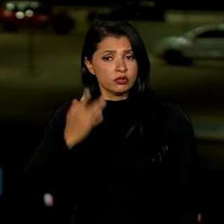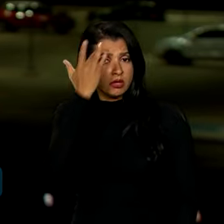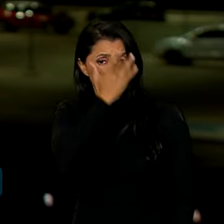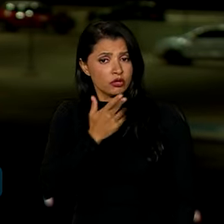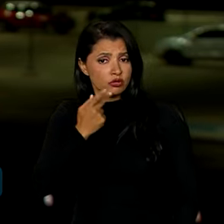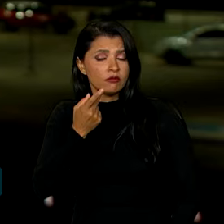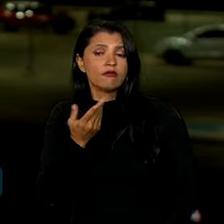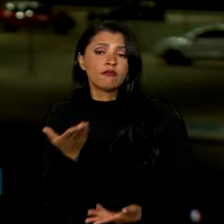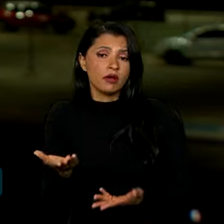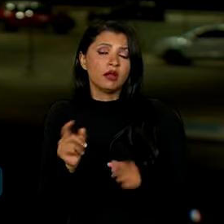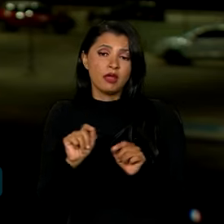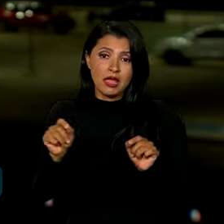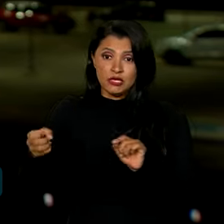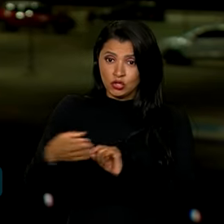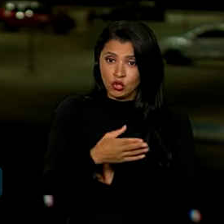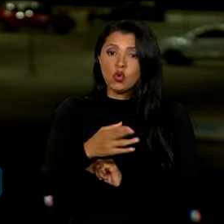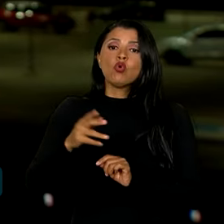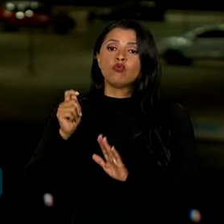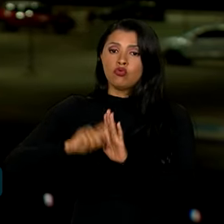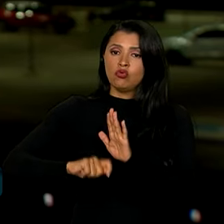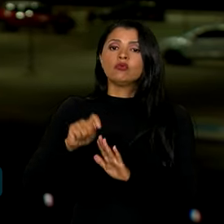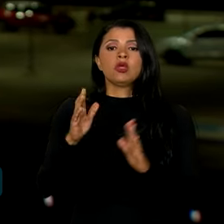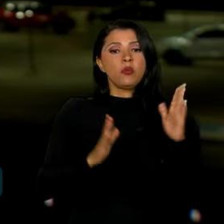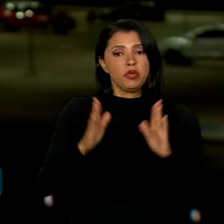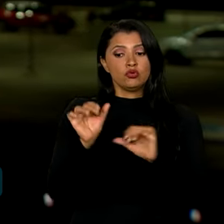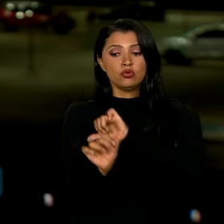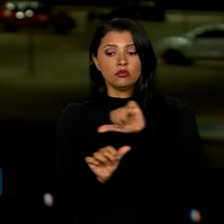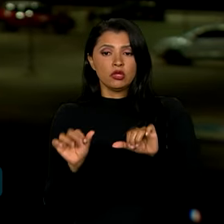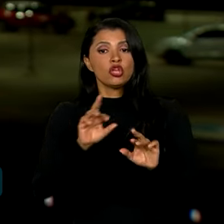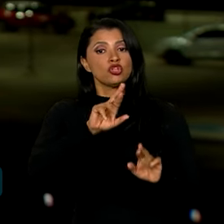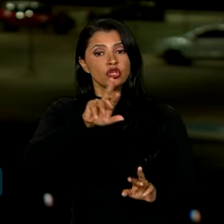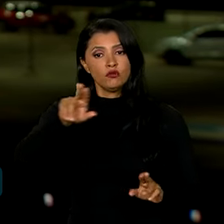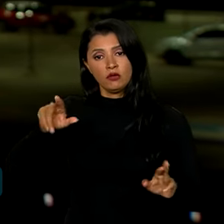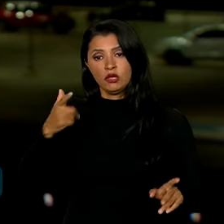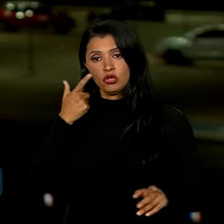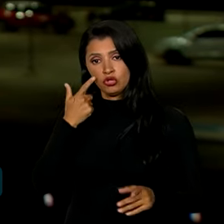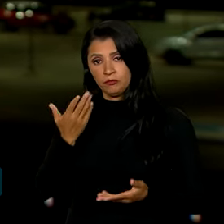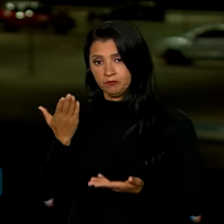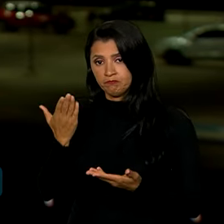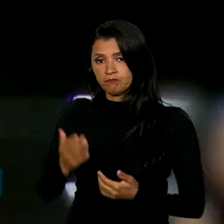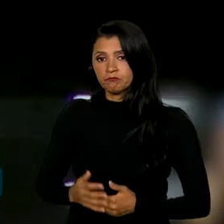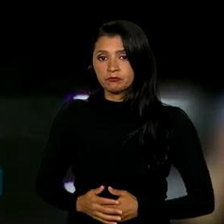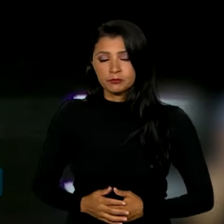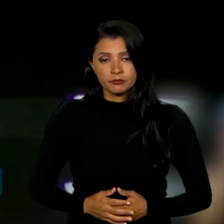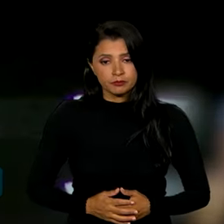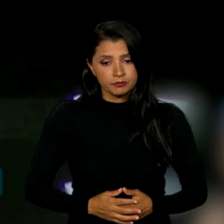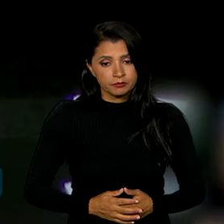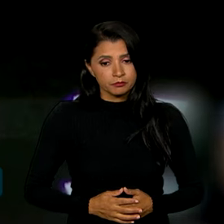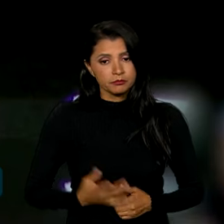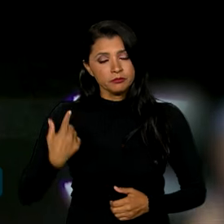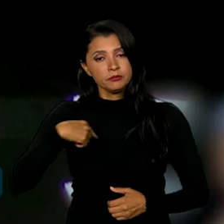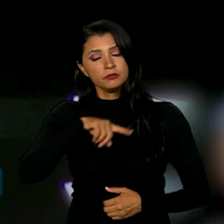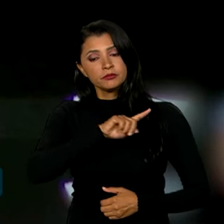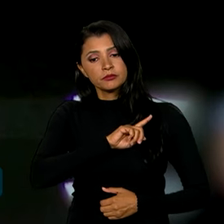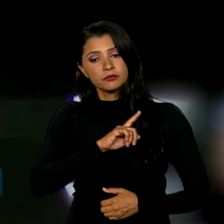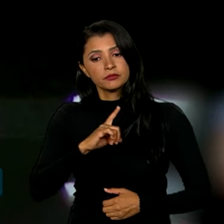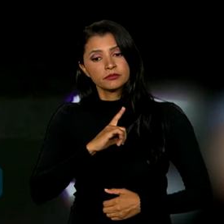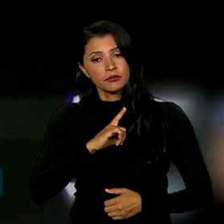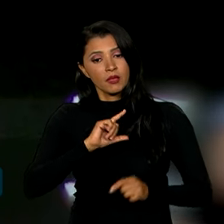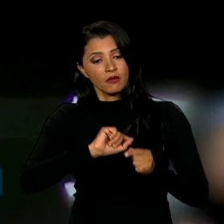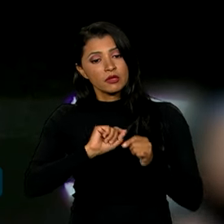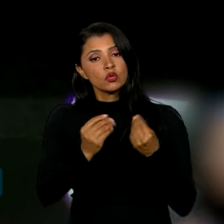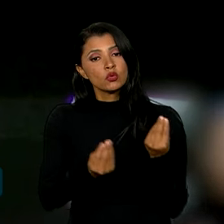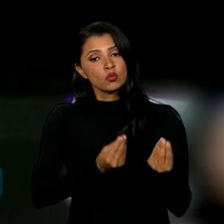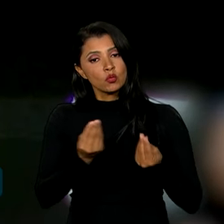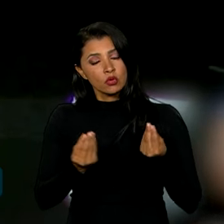tributos terão períodos de transição diferenciados. Vamos assistir. Nós estamos fazendo